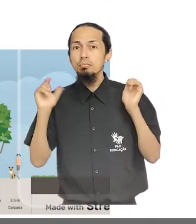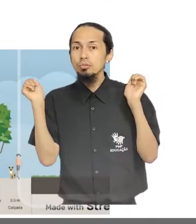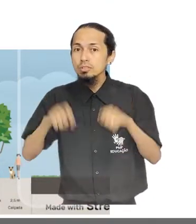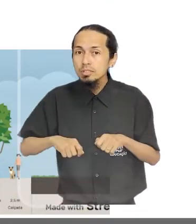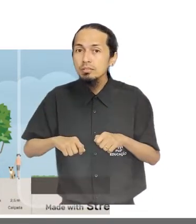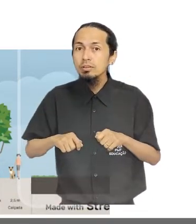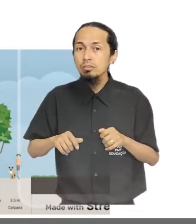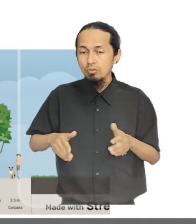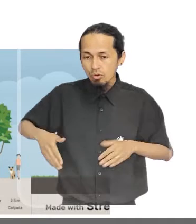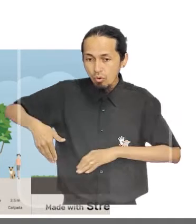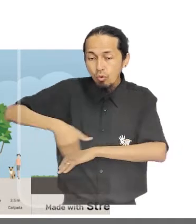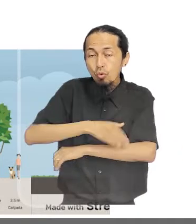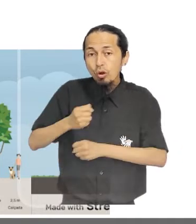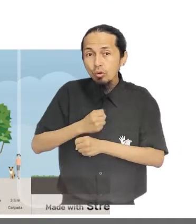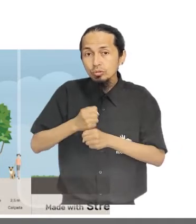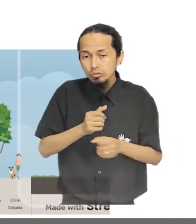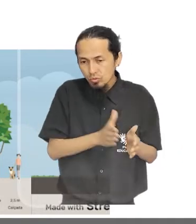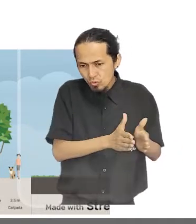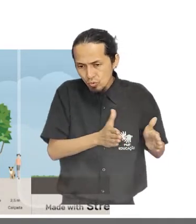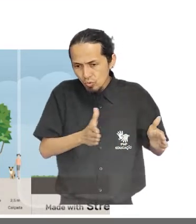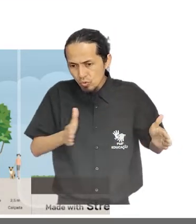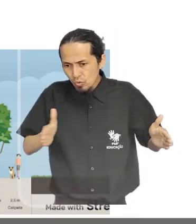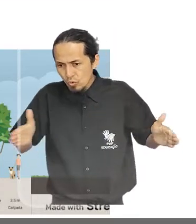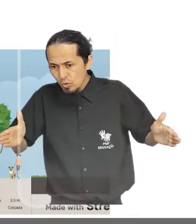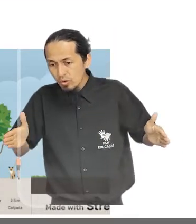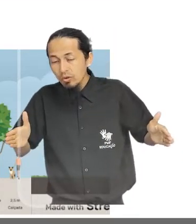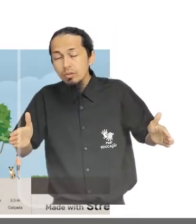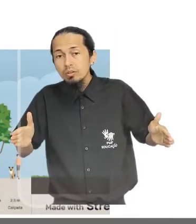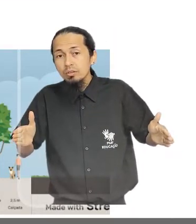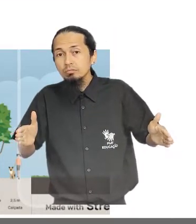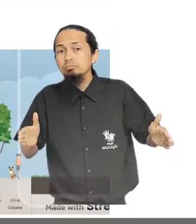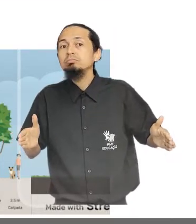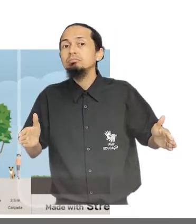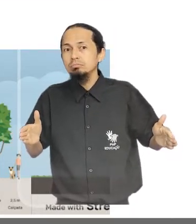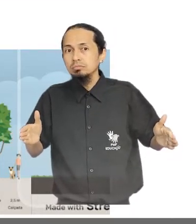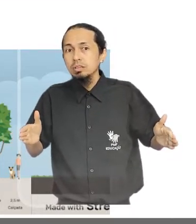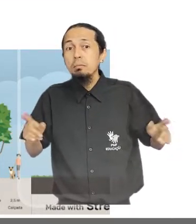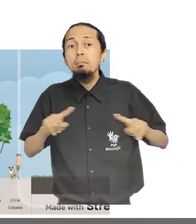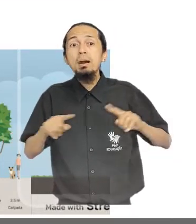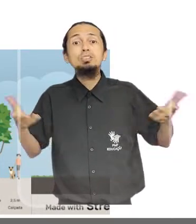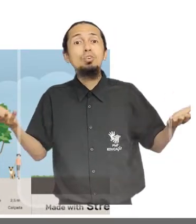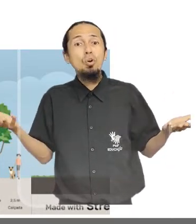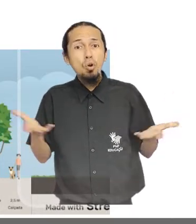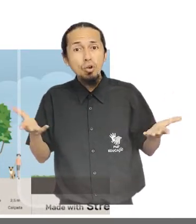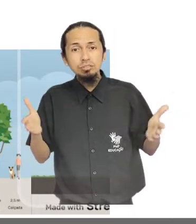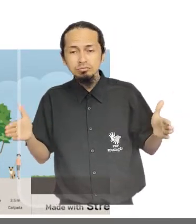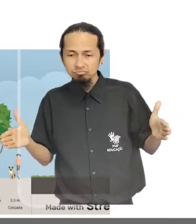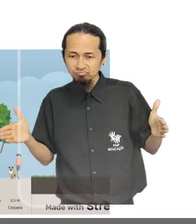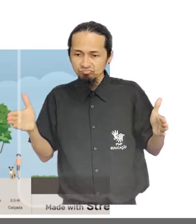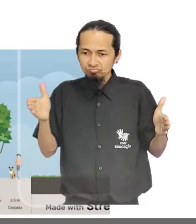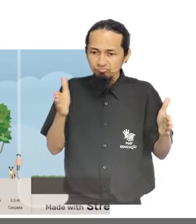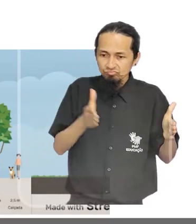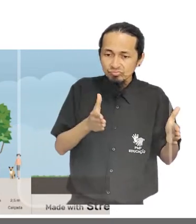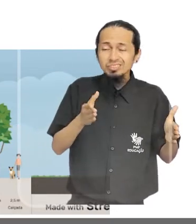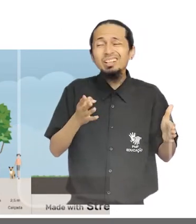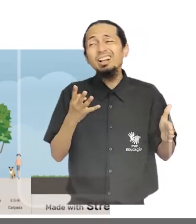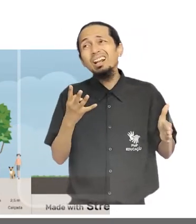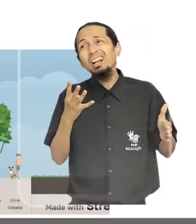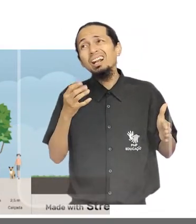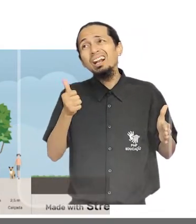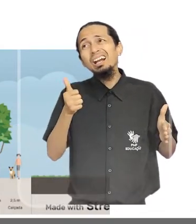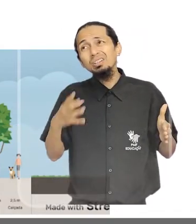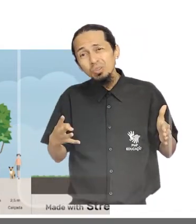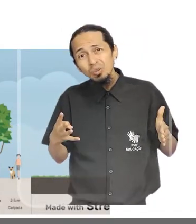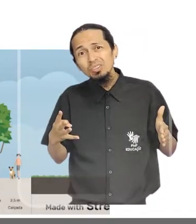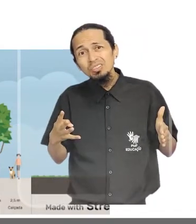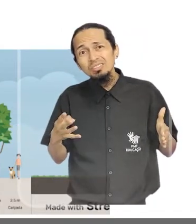Diretor de caixa de via com largura de 20,50 metros, mas atualmente possui entre 14